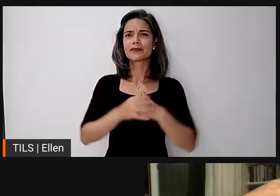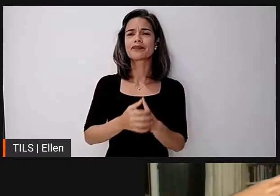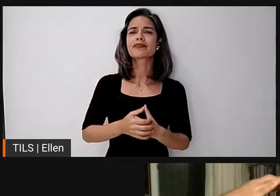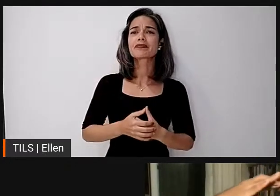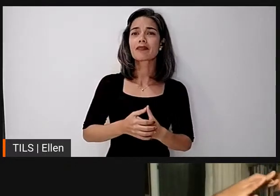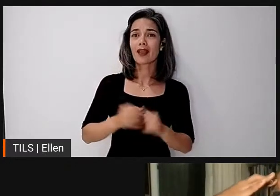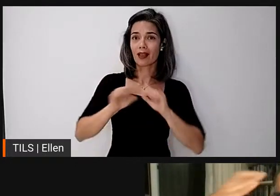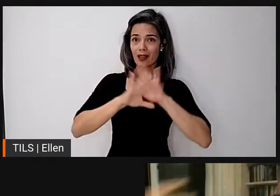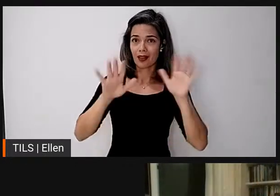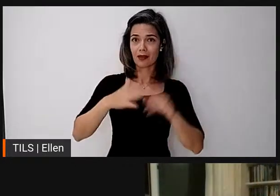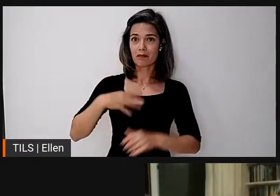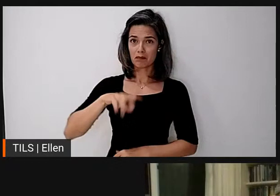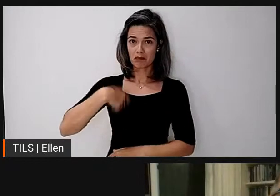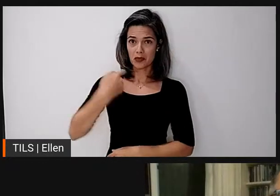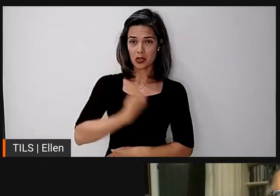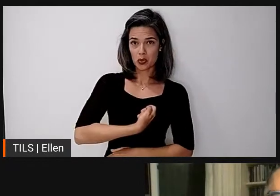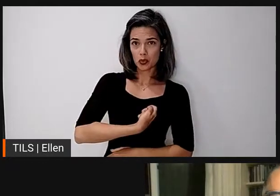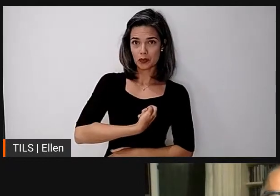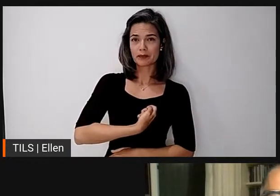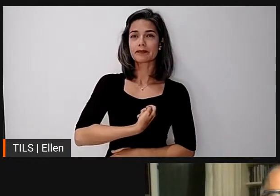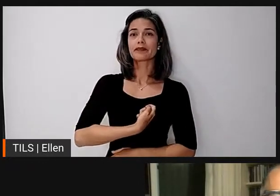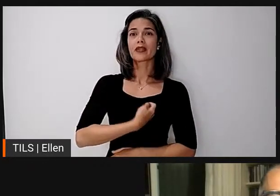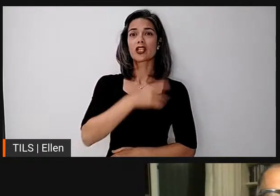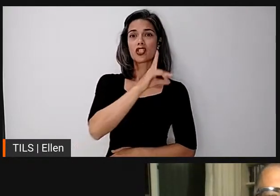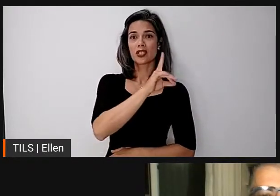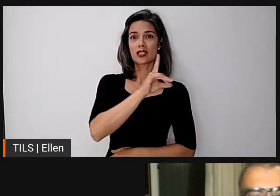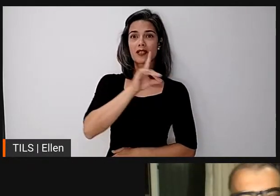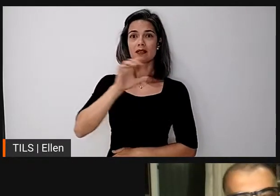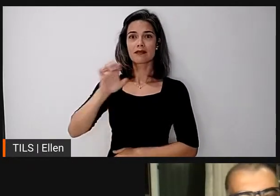R que vai da esquerda para a direita,